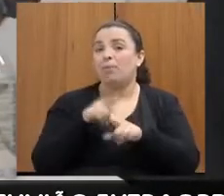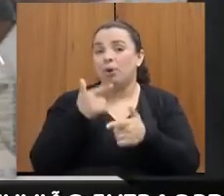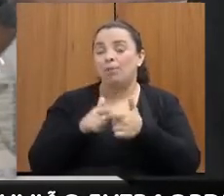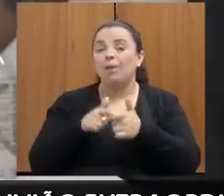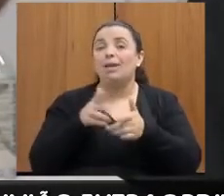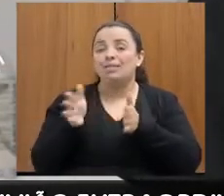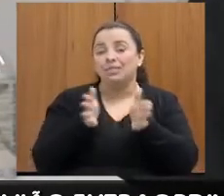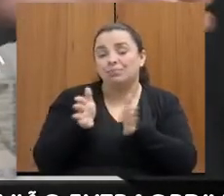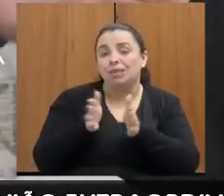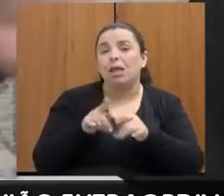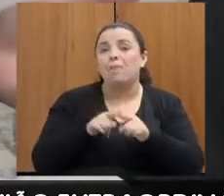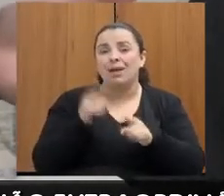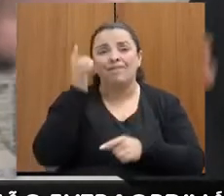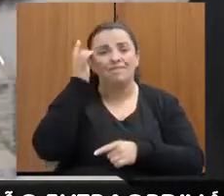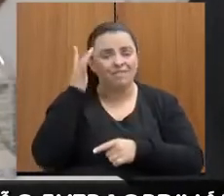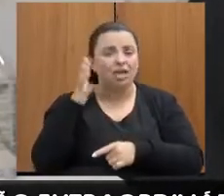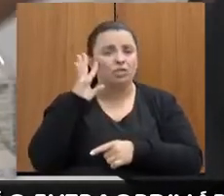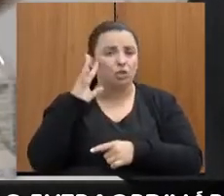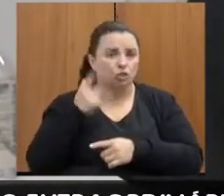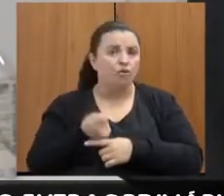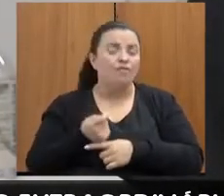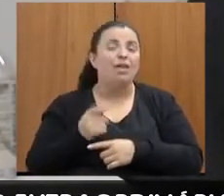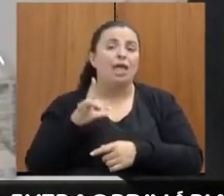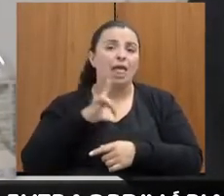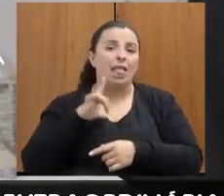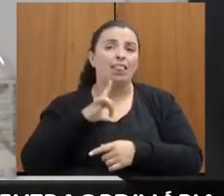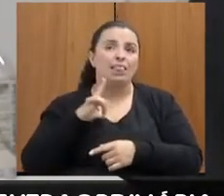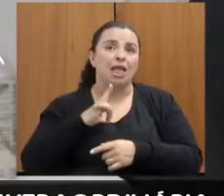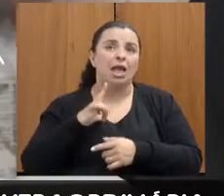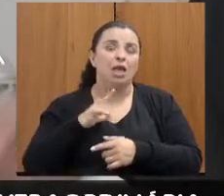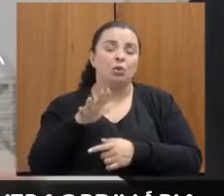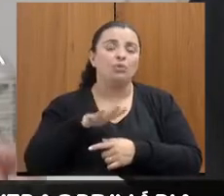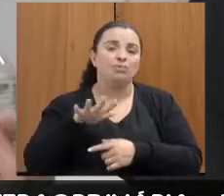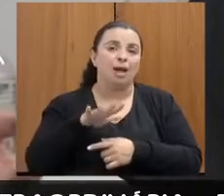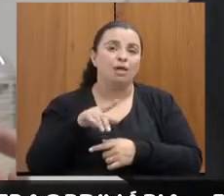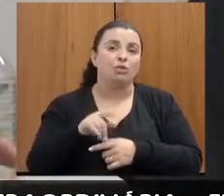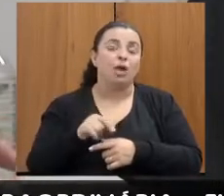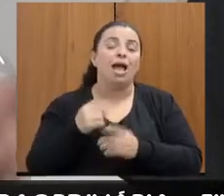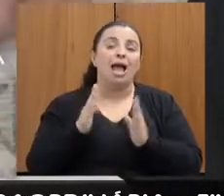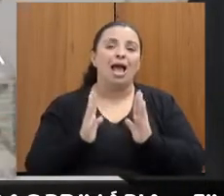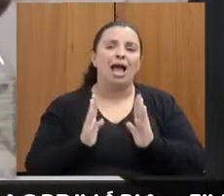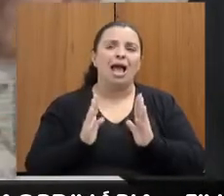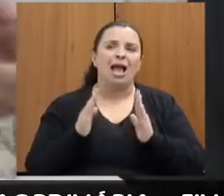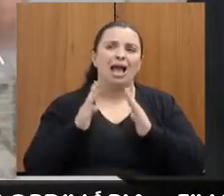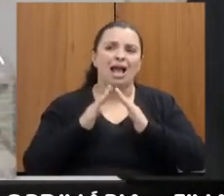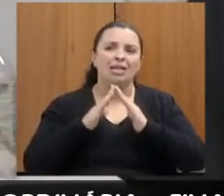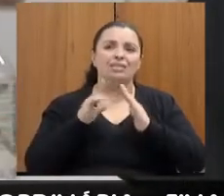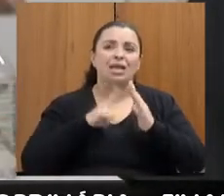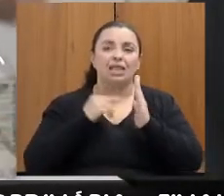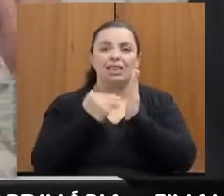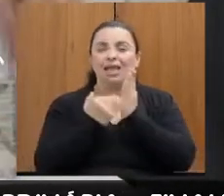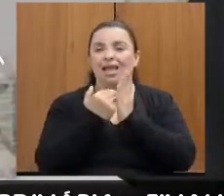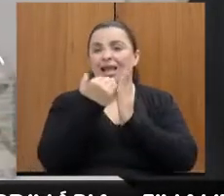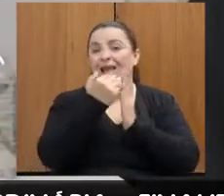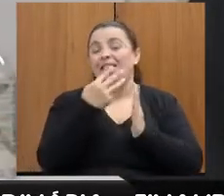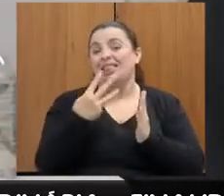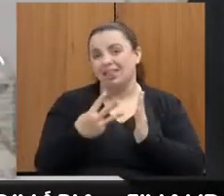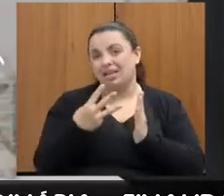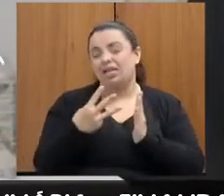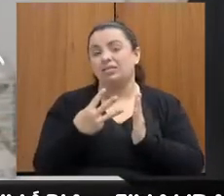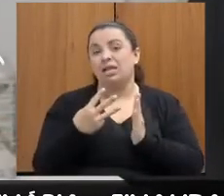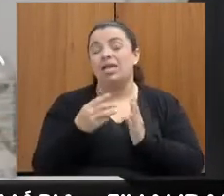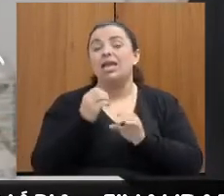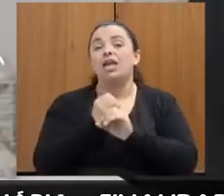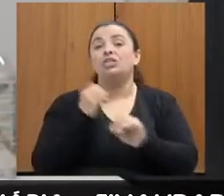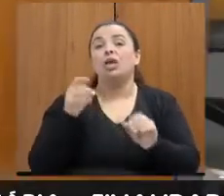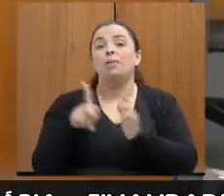é fácil de resolver, porque a gente tem um espaço, nossa casa é de três andares, então, gente tem um espaço já que a engenharia da polícia projetou